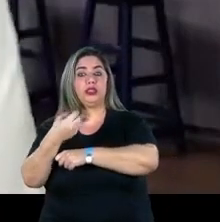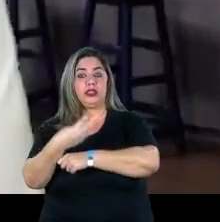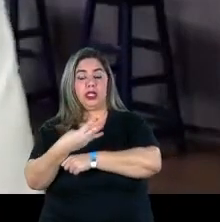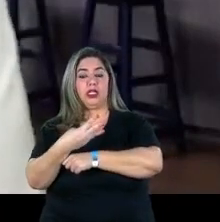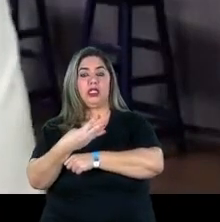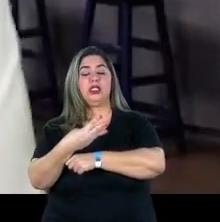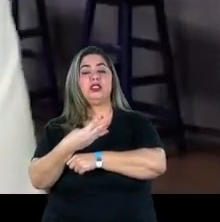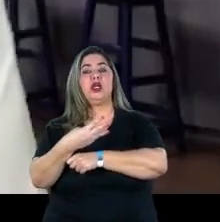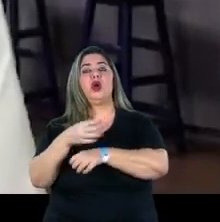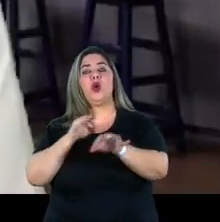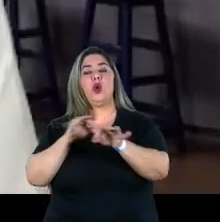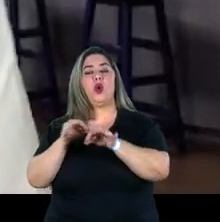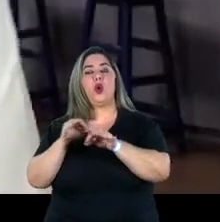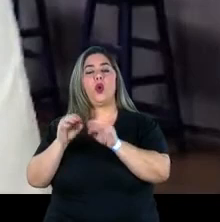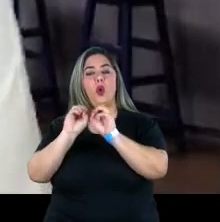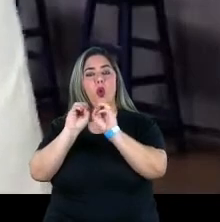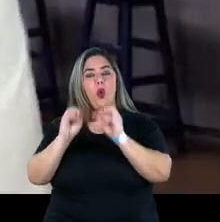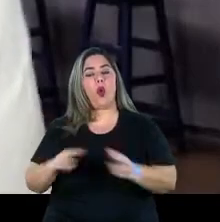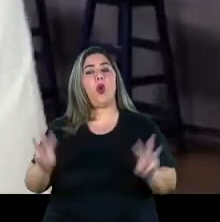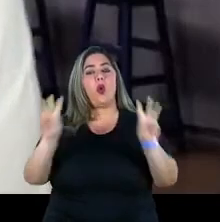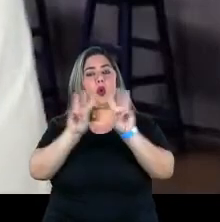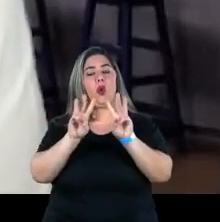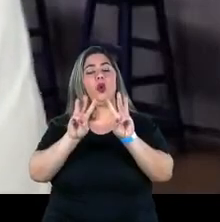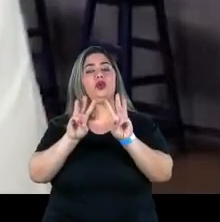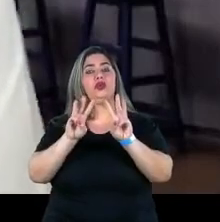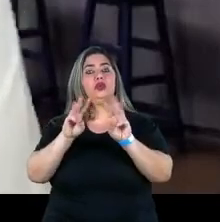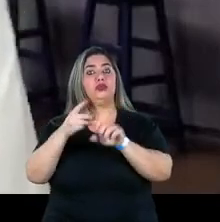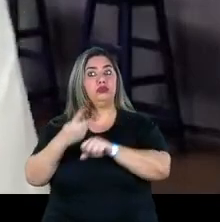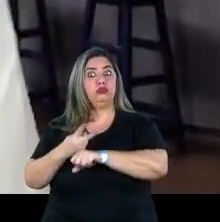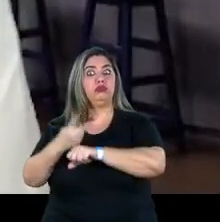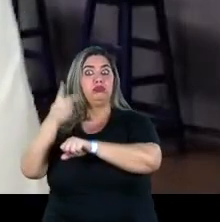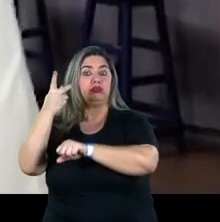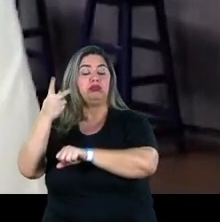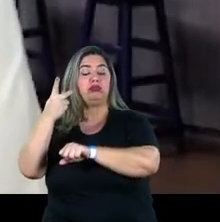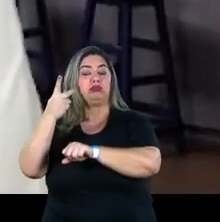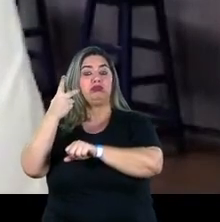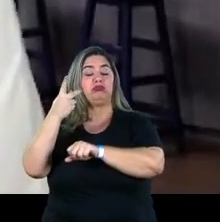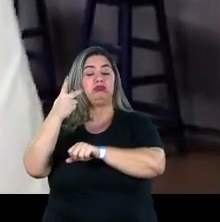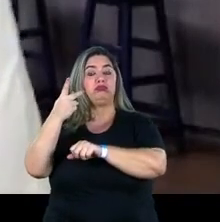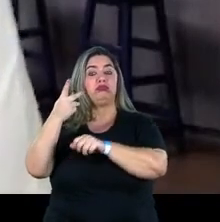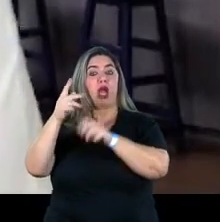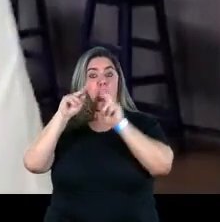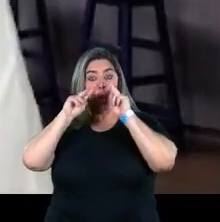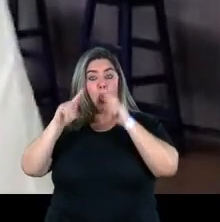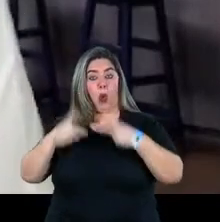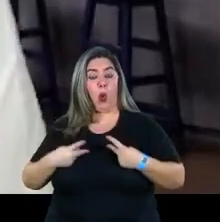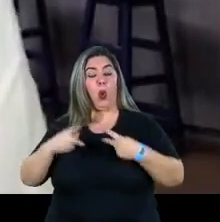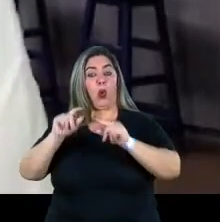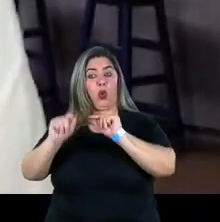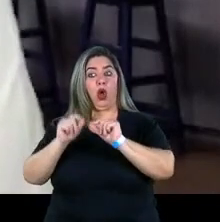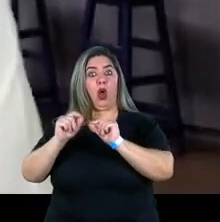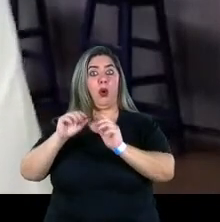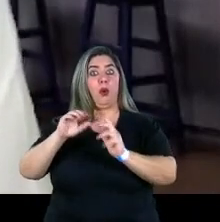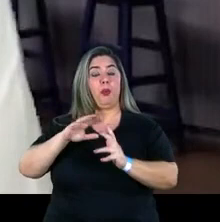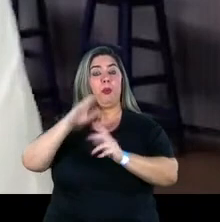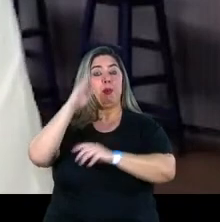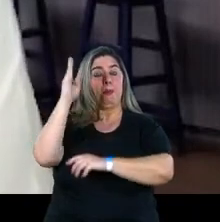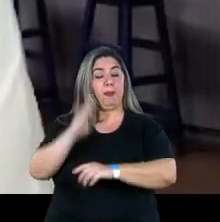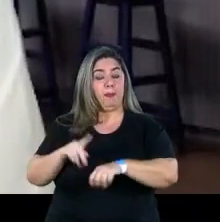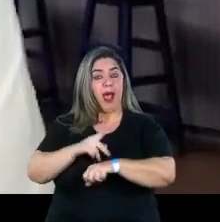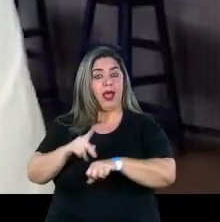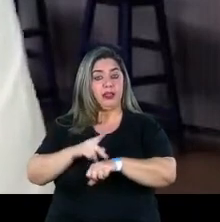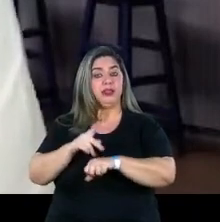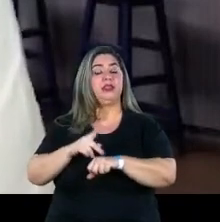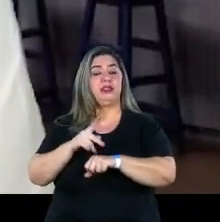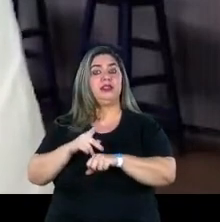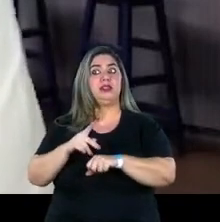Pnud, um organismo da ONU, um prêmio internacional de reconhecimento de um país referência mundial de